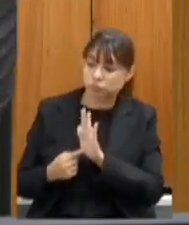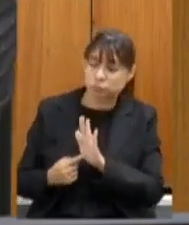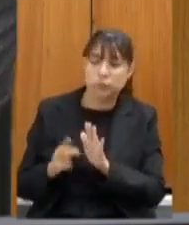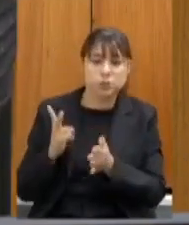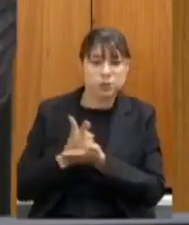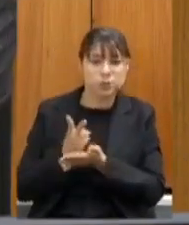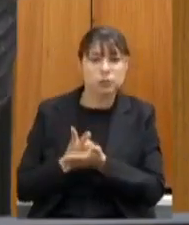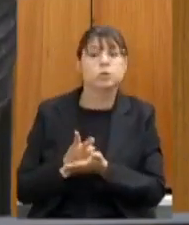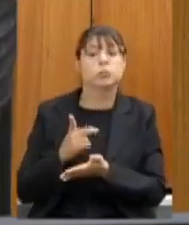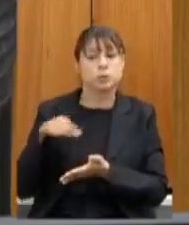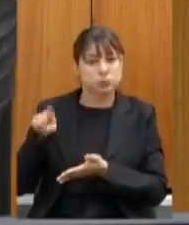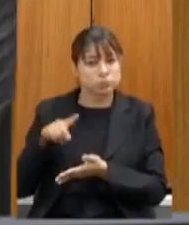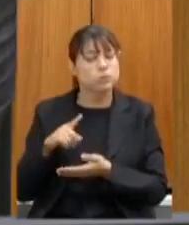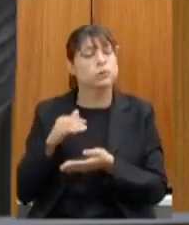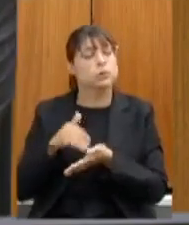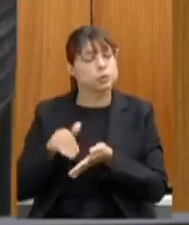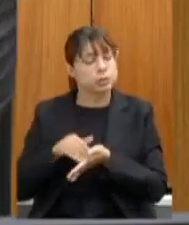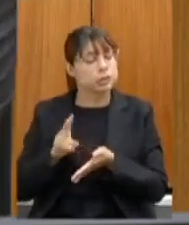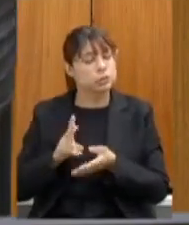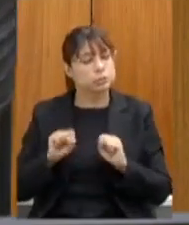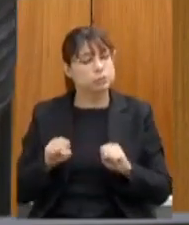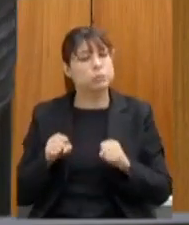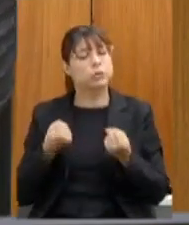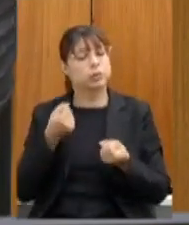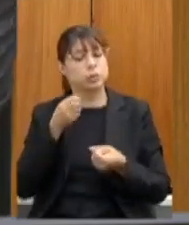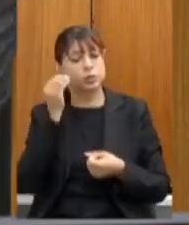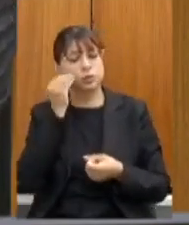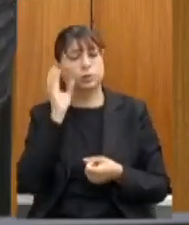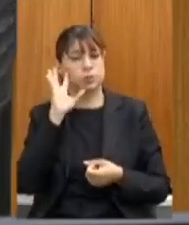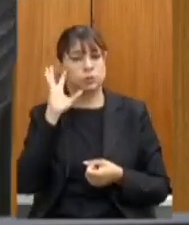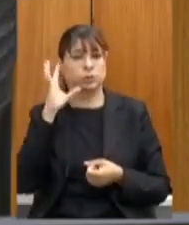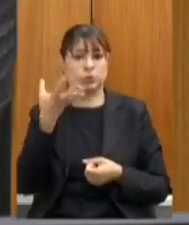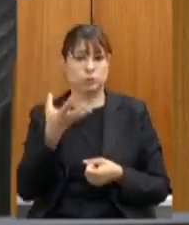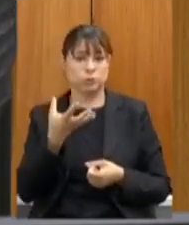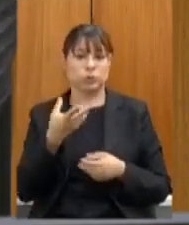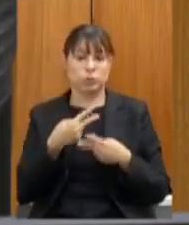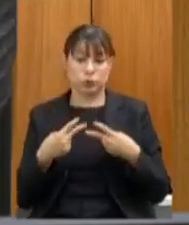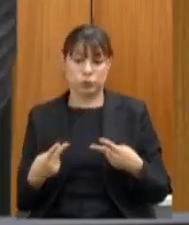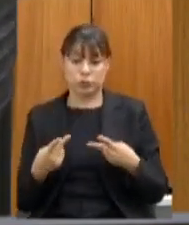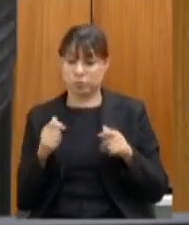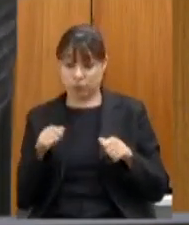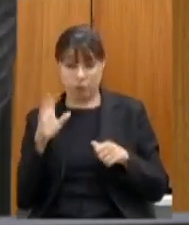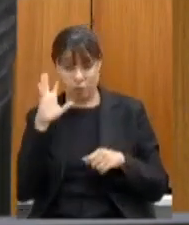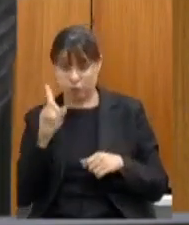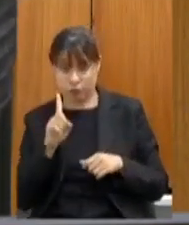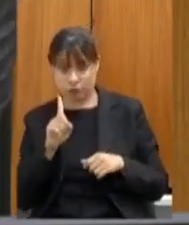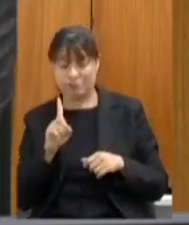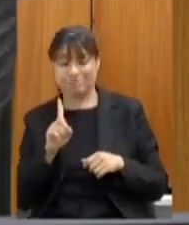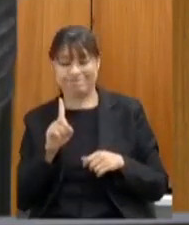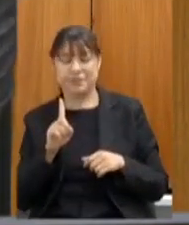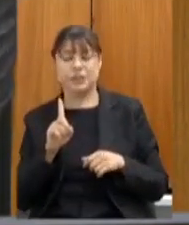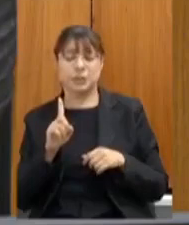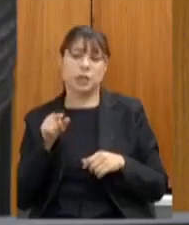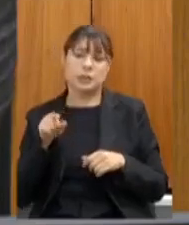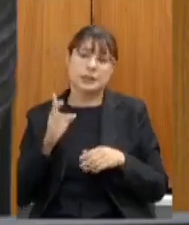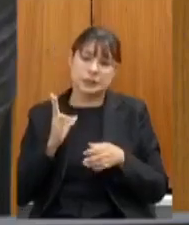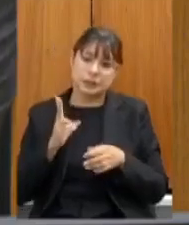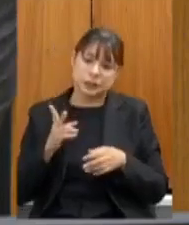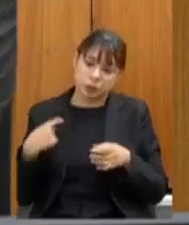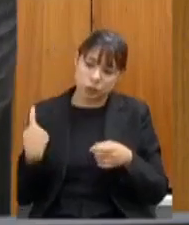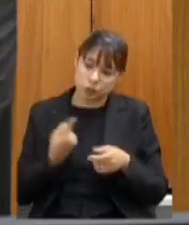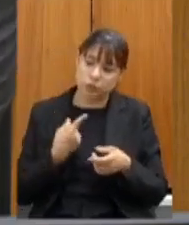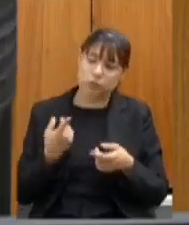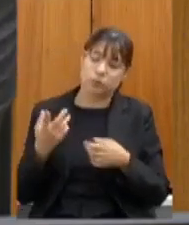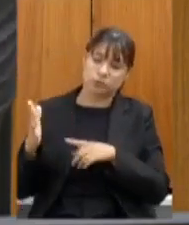empenho por parte da secretaria para buscar uma solução aquilo que não tinha como solucionar sempre tivemos um tratamento